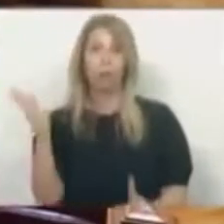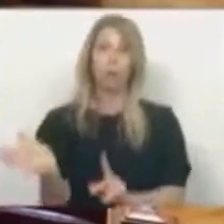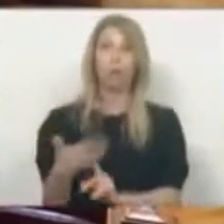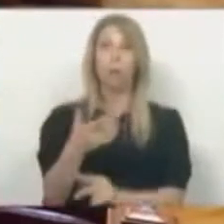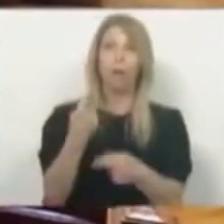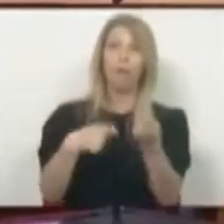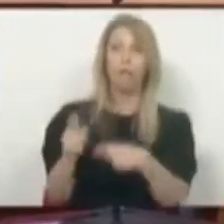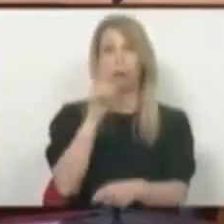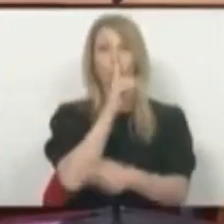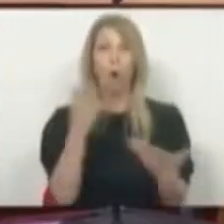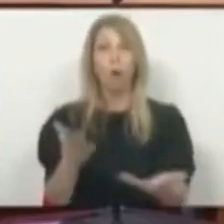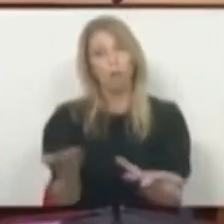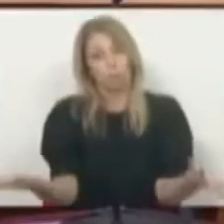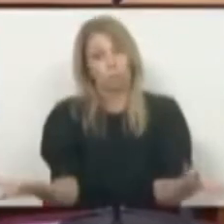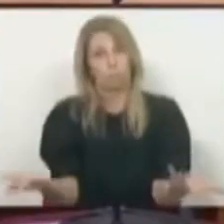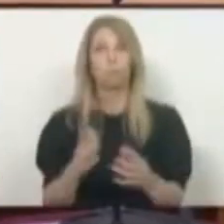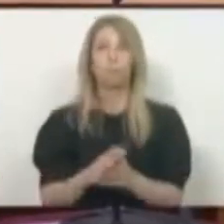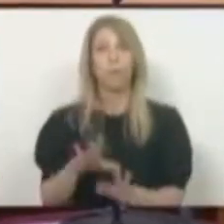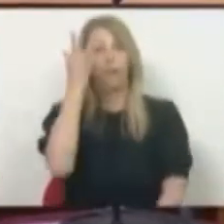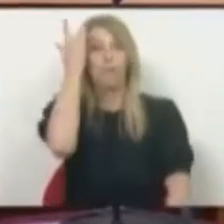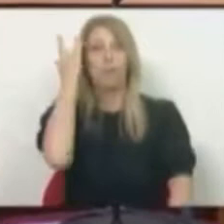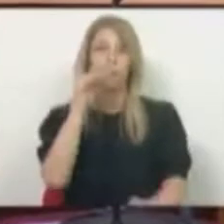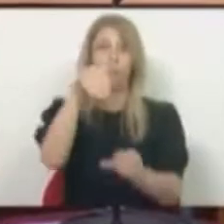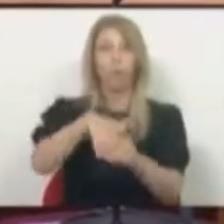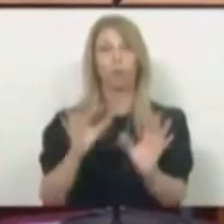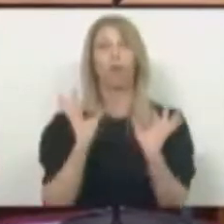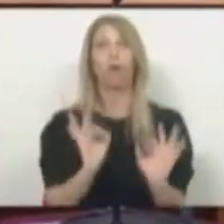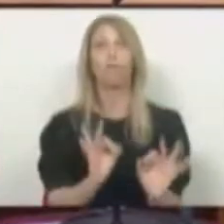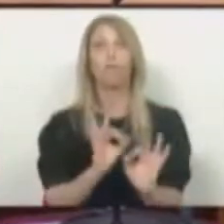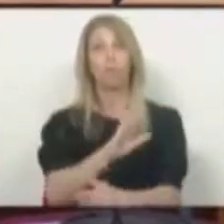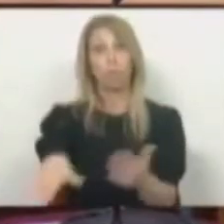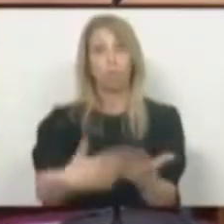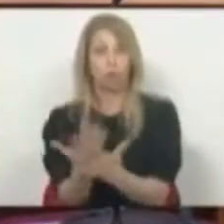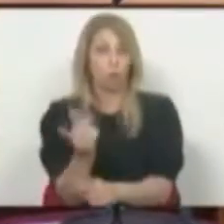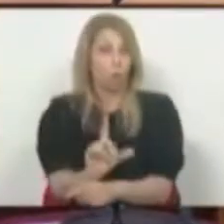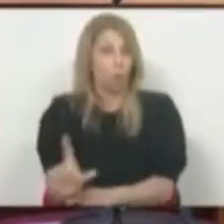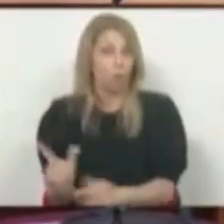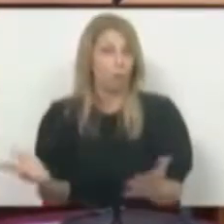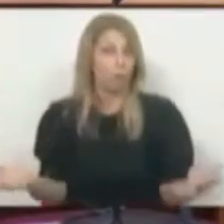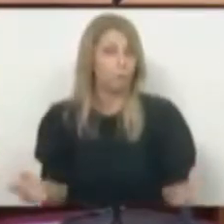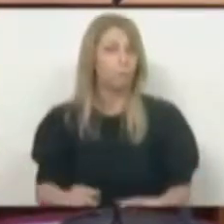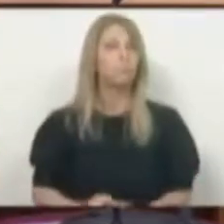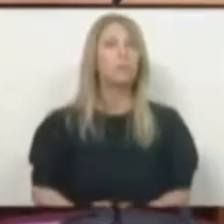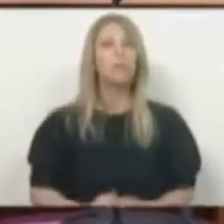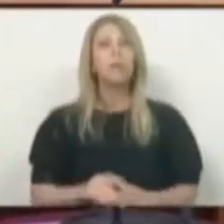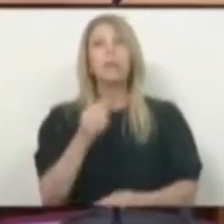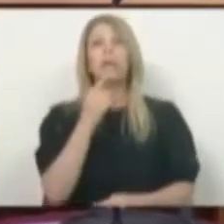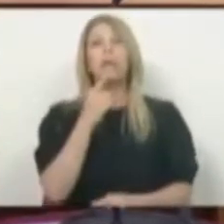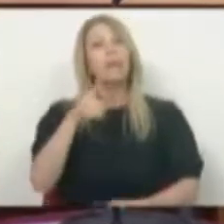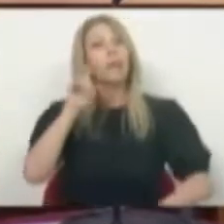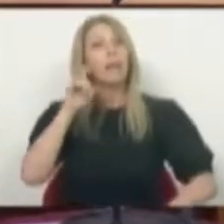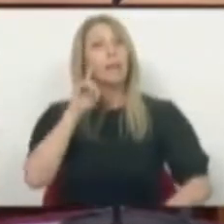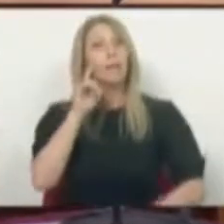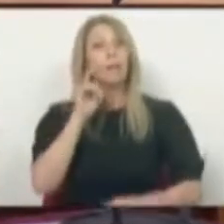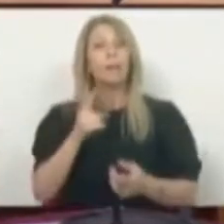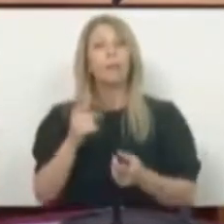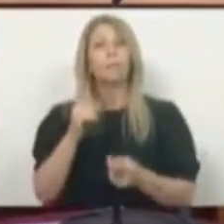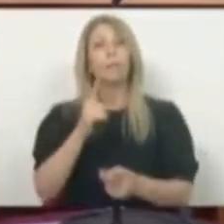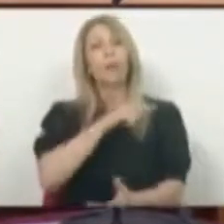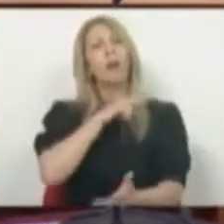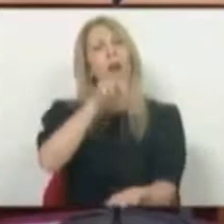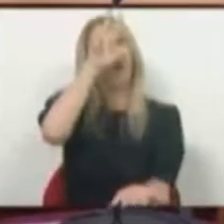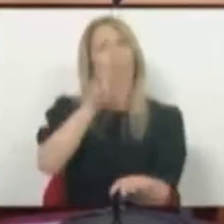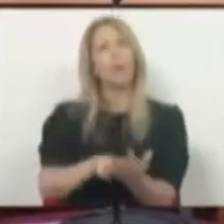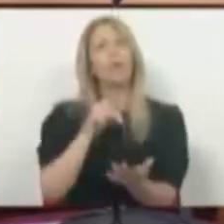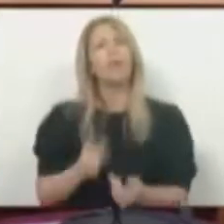muito simples, é votar a favor da proposta do livro, é garantir que em relação aos vistos de investimento, os chamados vistos gold,